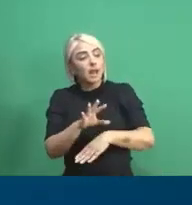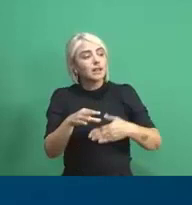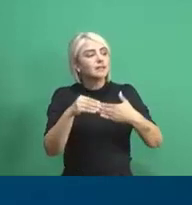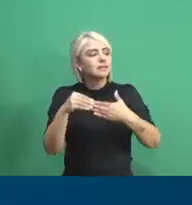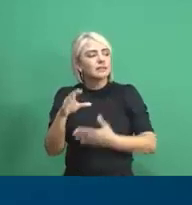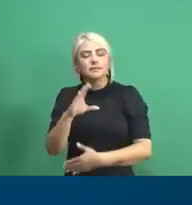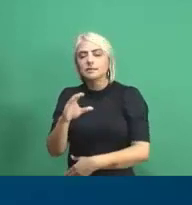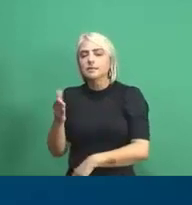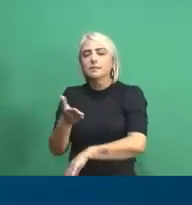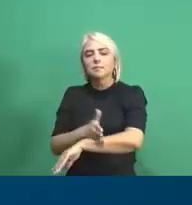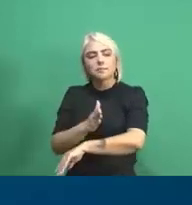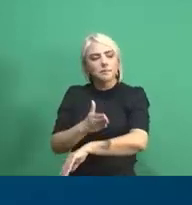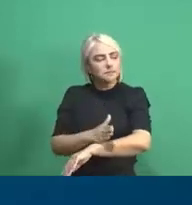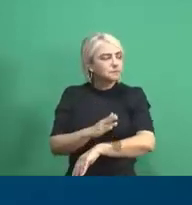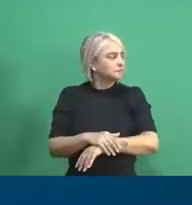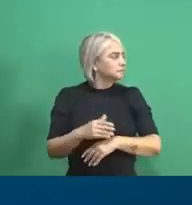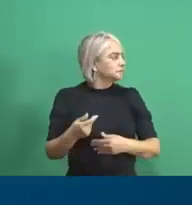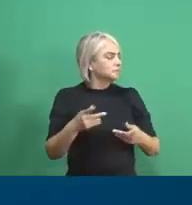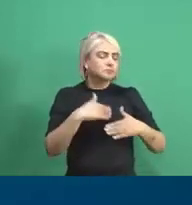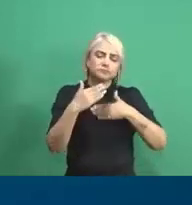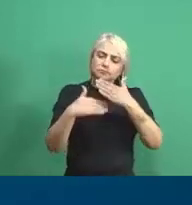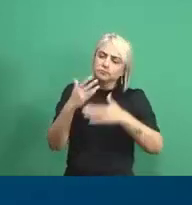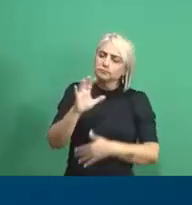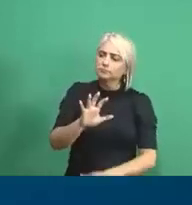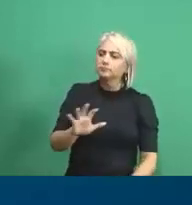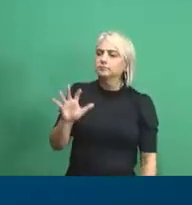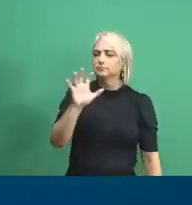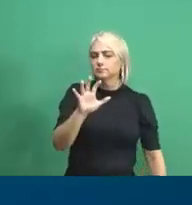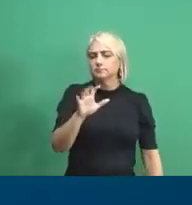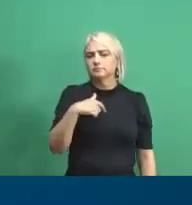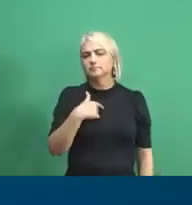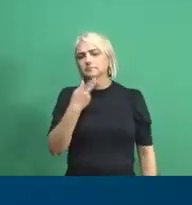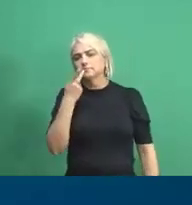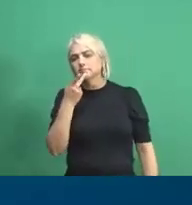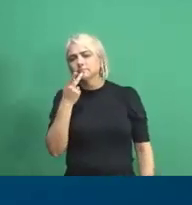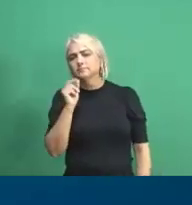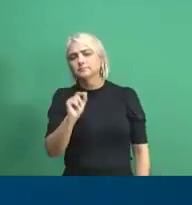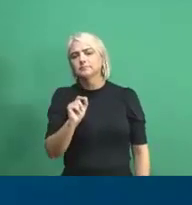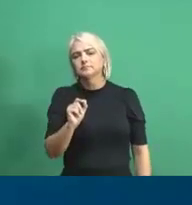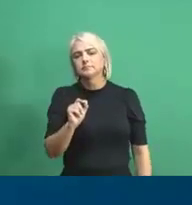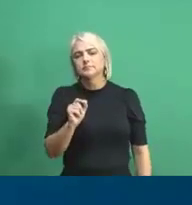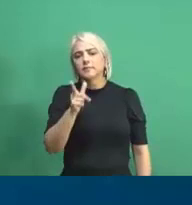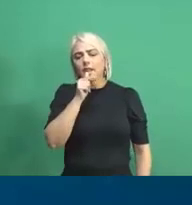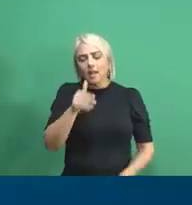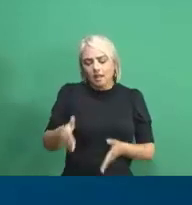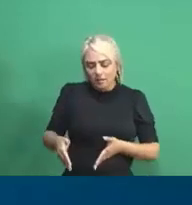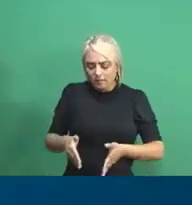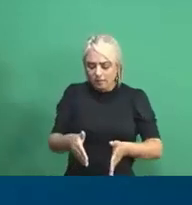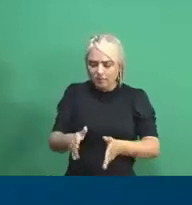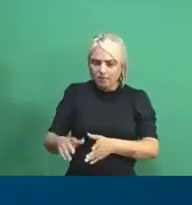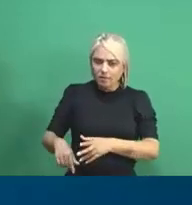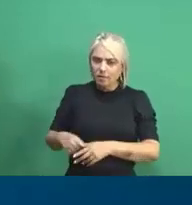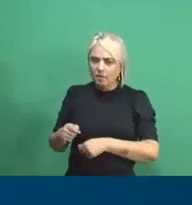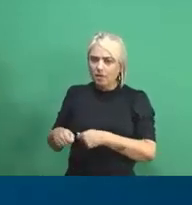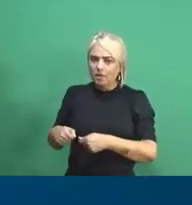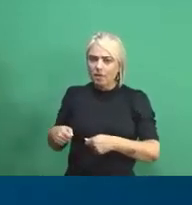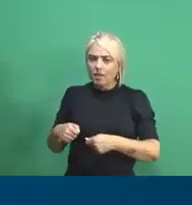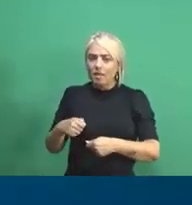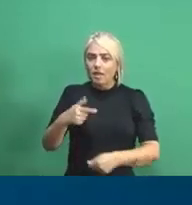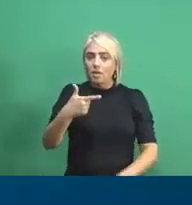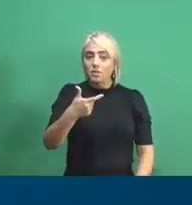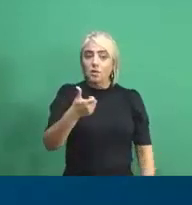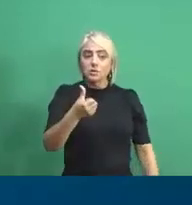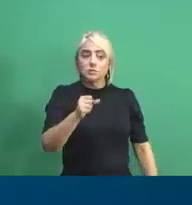essa ciência prática para desenvolver a região. Eu costumo dizer que a gente é como o São Francisco. O São Francisco tem 2.800